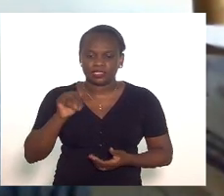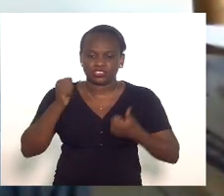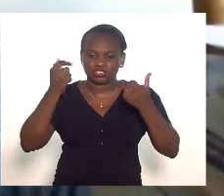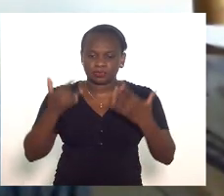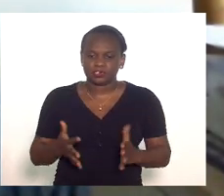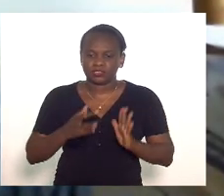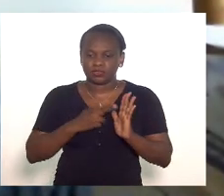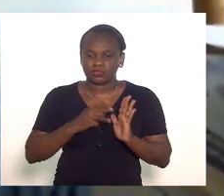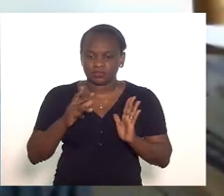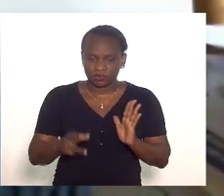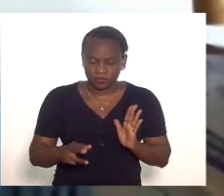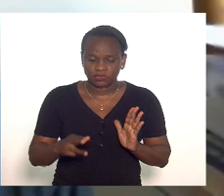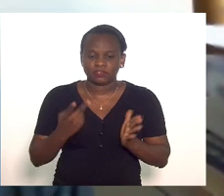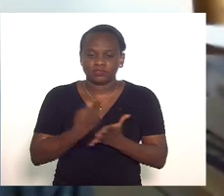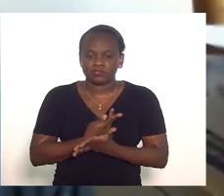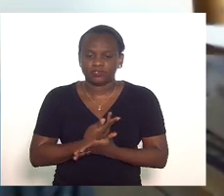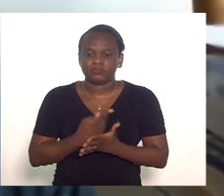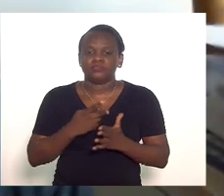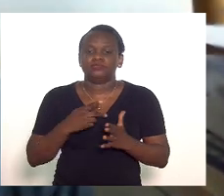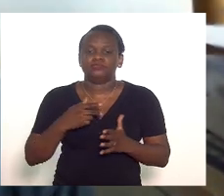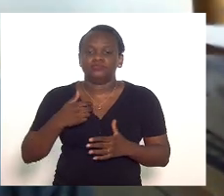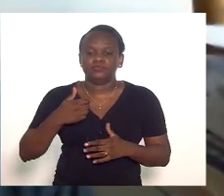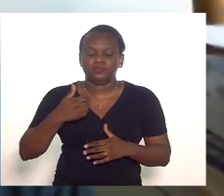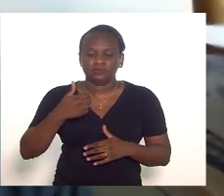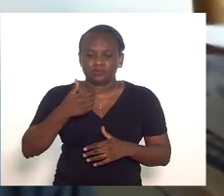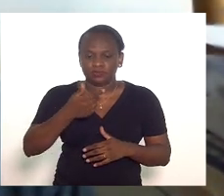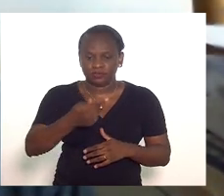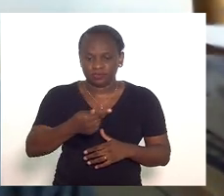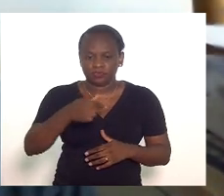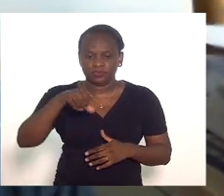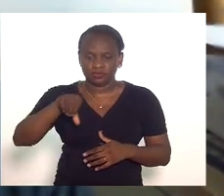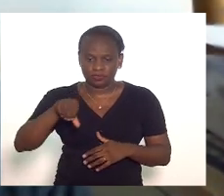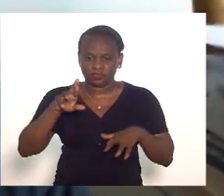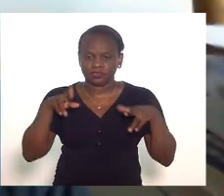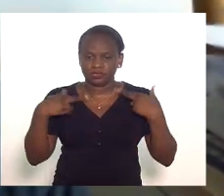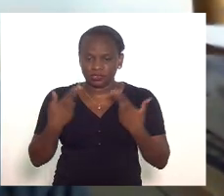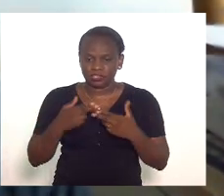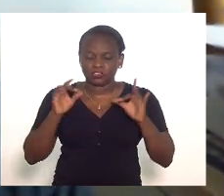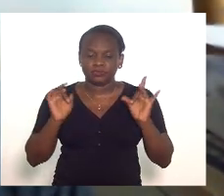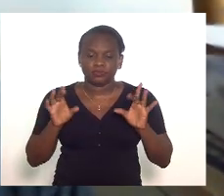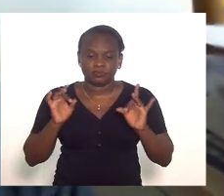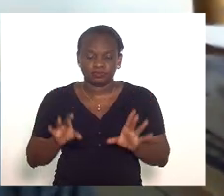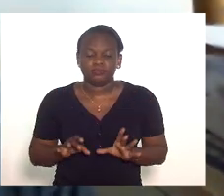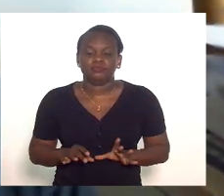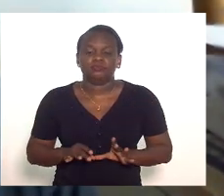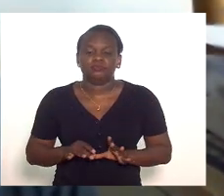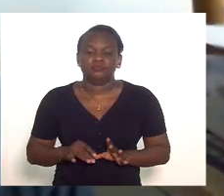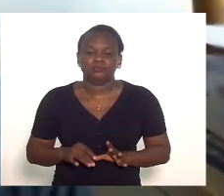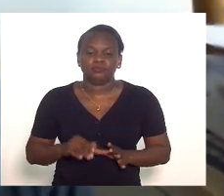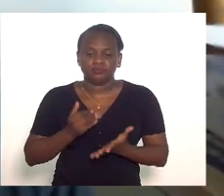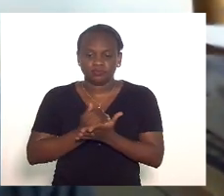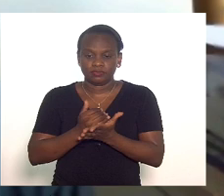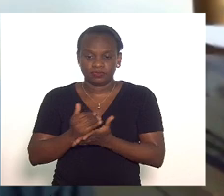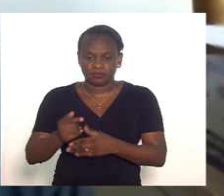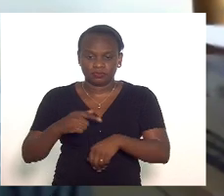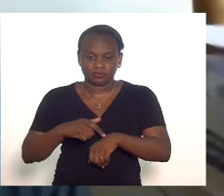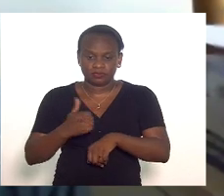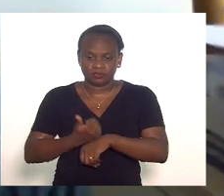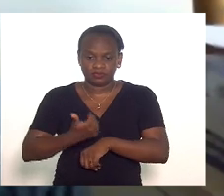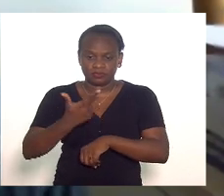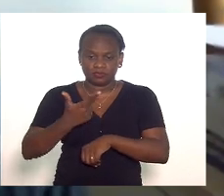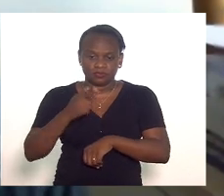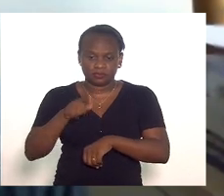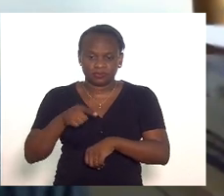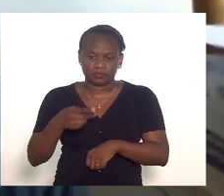com exatidão o ocorrido na 79ª sessão extraordinária que iniciada às 12